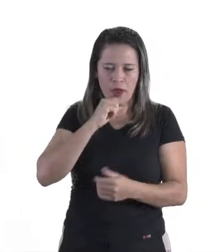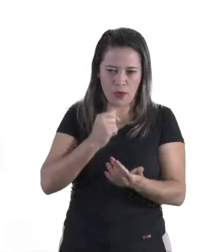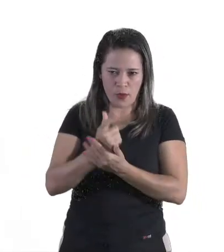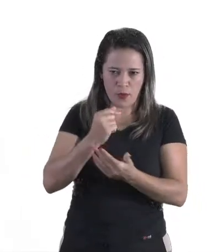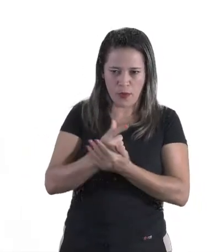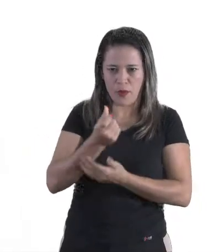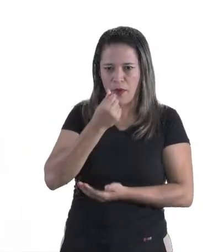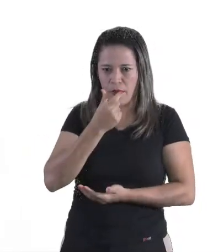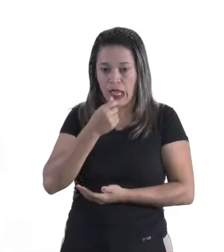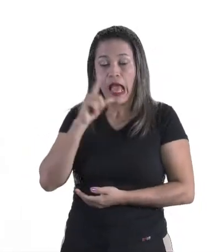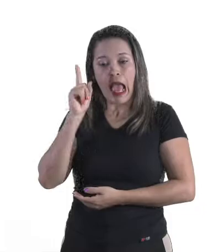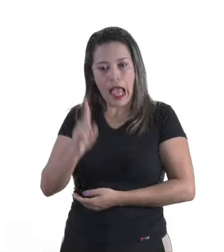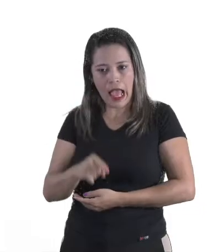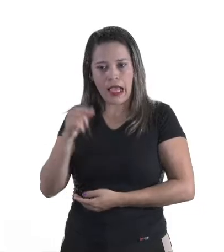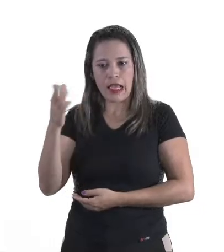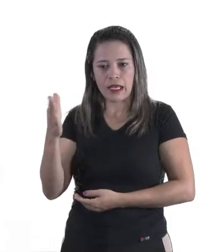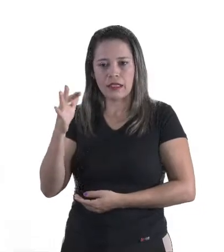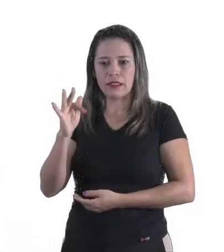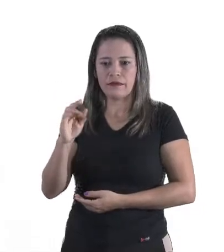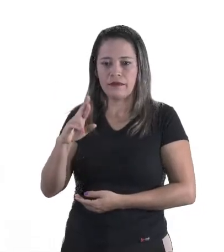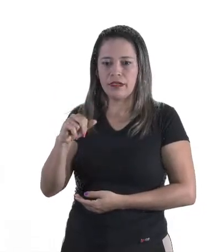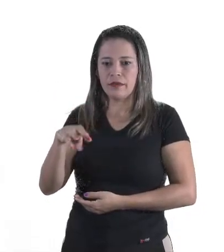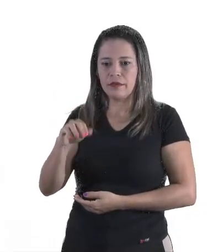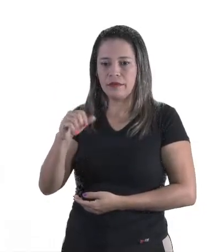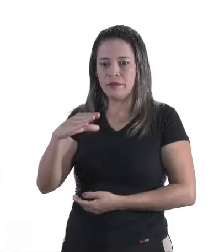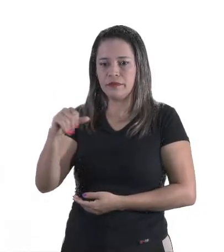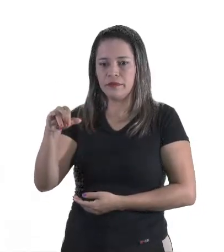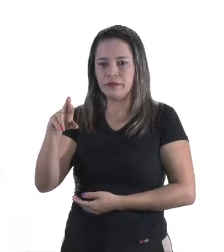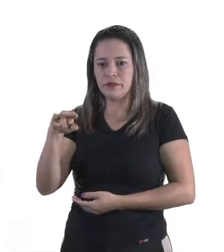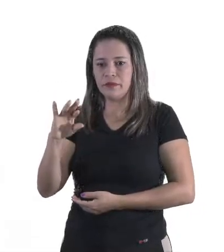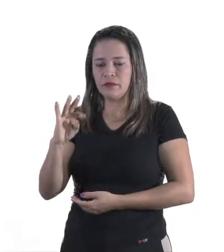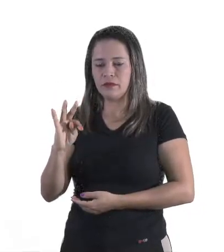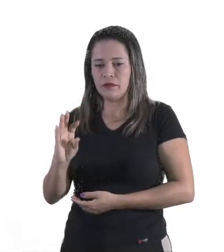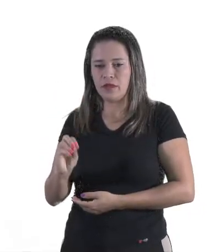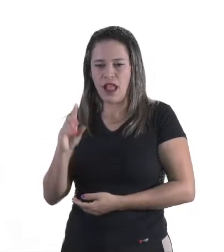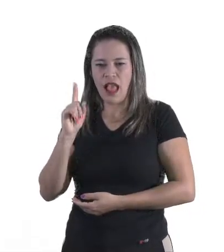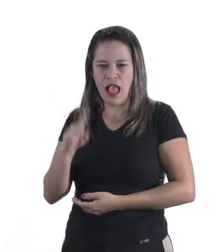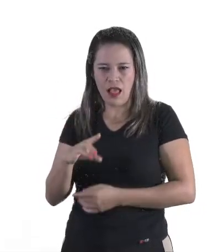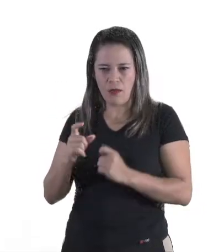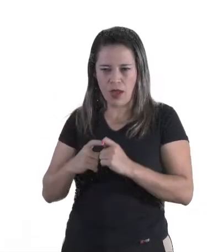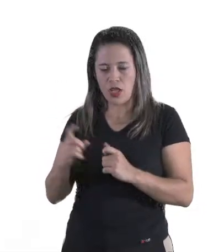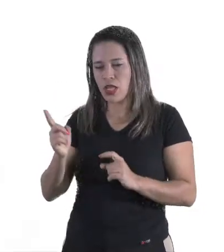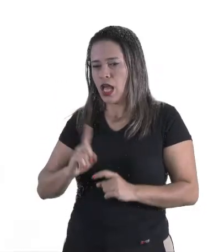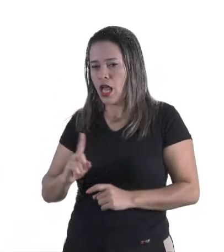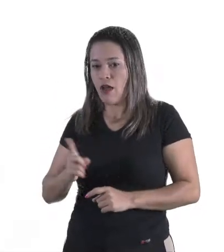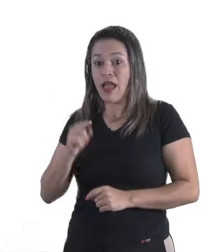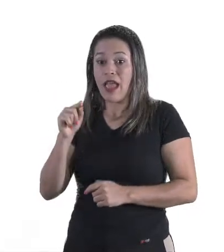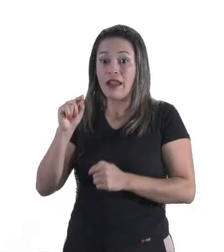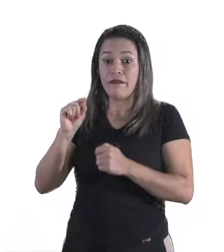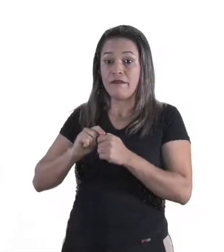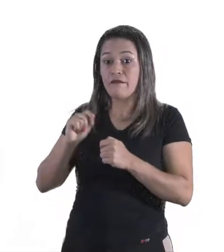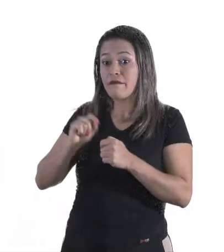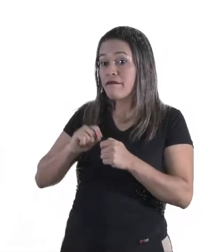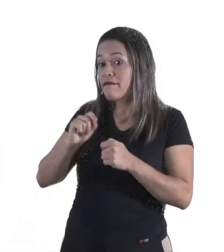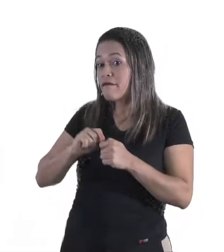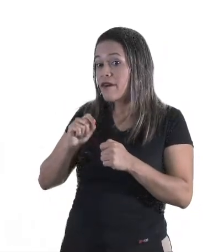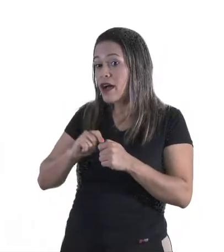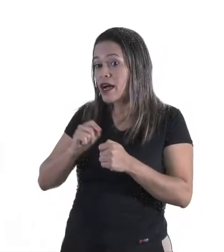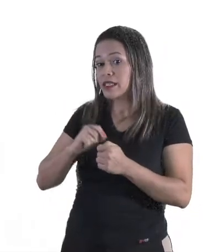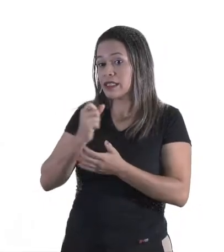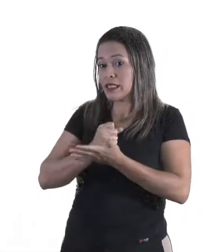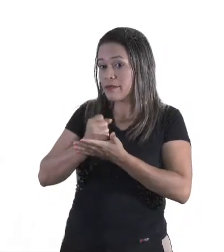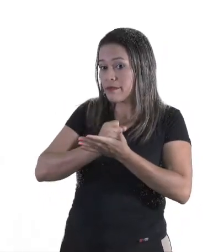farmacêutico, ele só vende remédio? Não. O farmacêutico, ele faz remédios também.